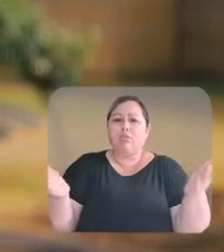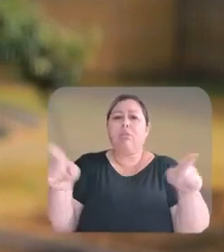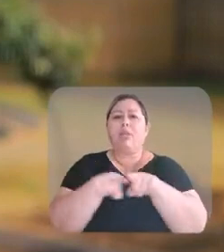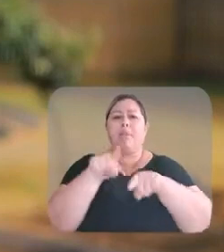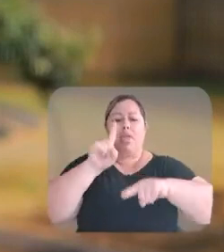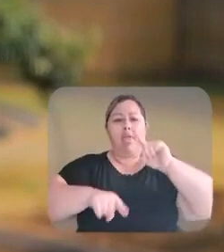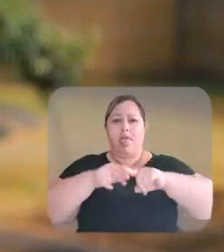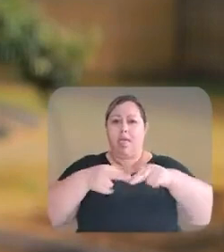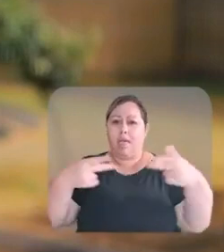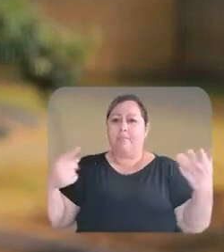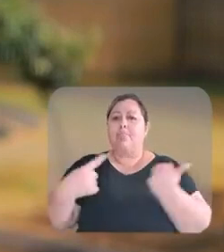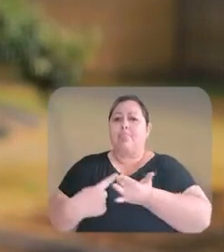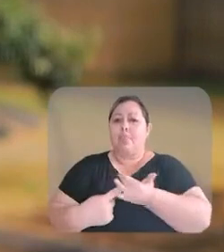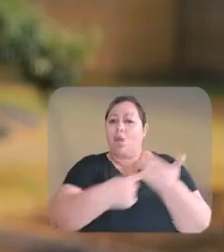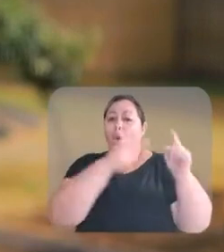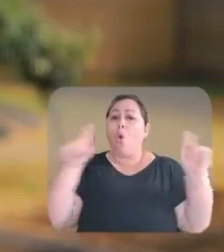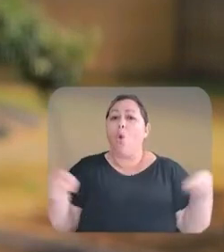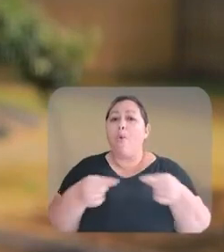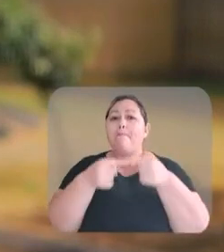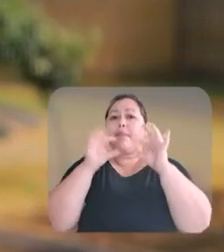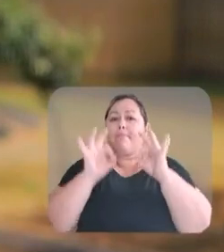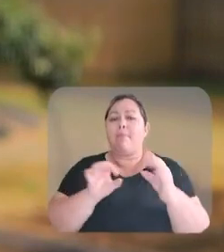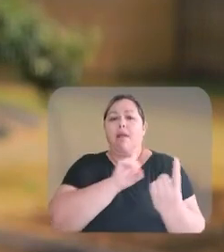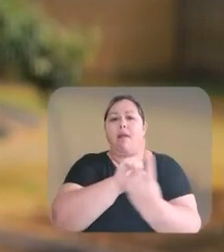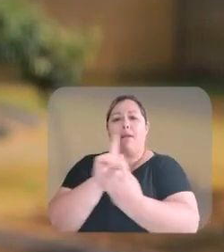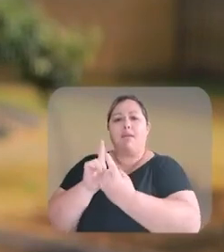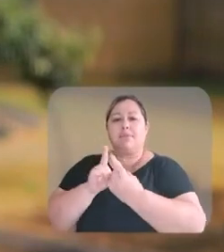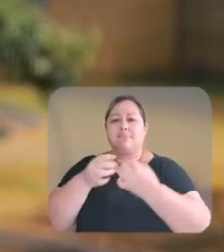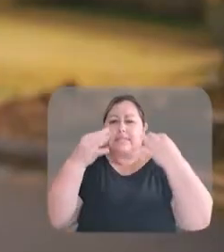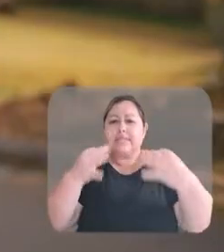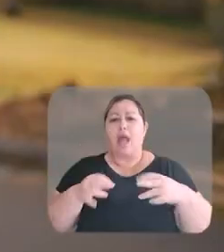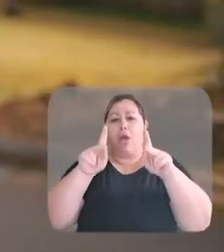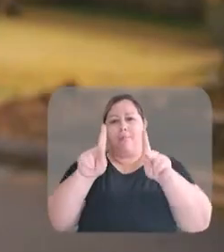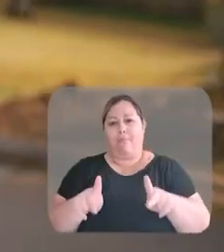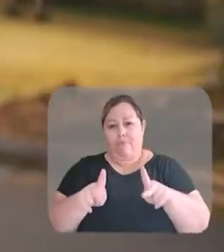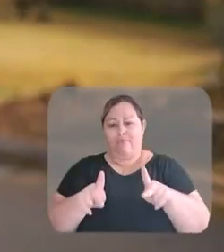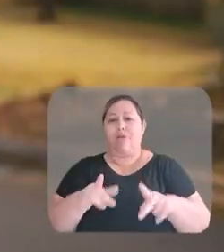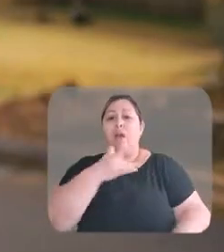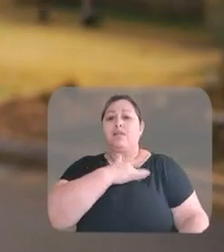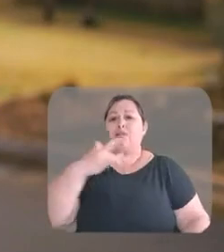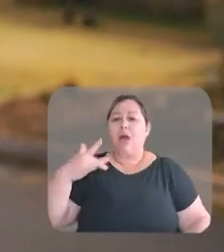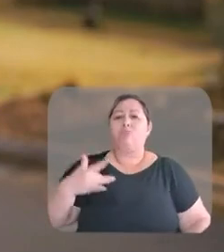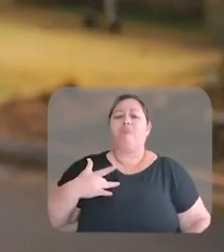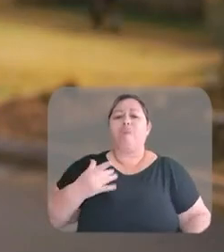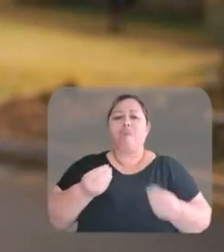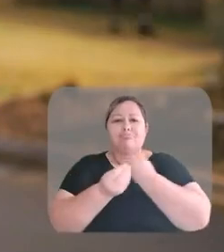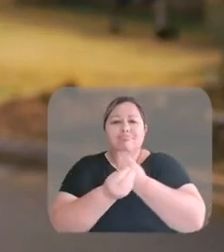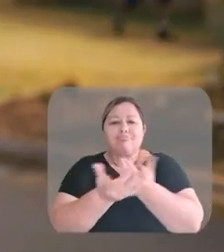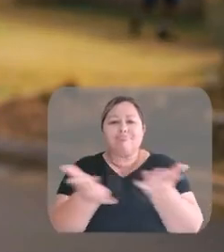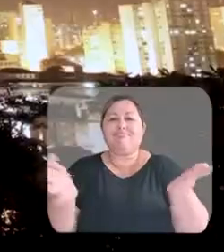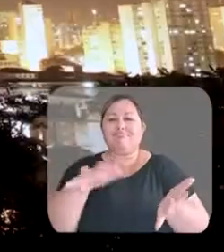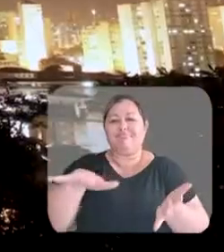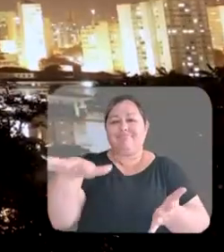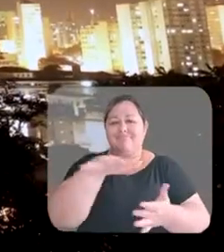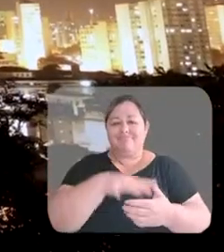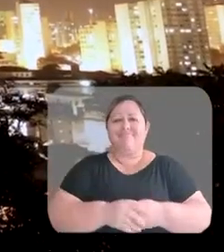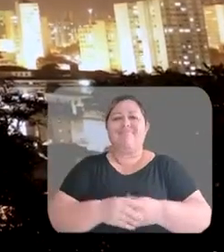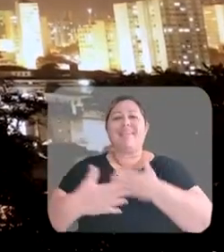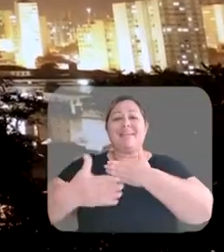equipamentos de tecnologia adequada para um bom atendimento da população. É a saúde chegando mais perto de você.